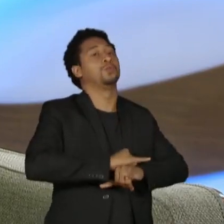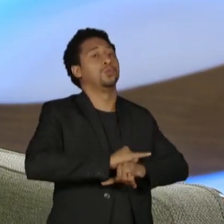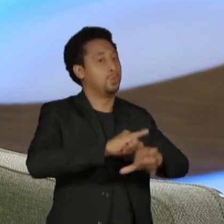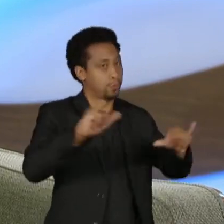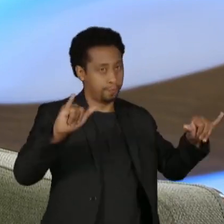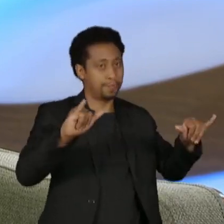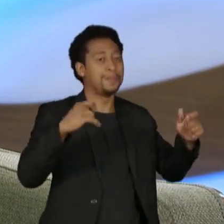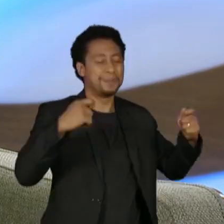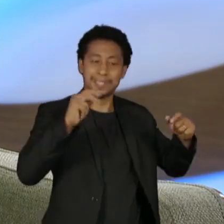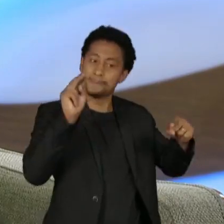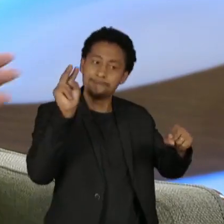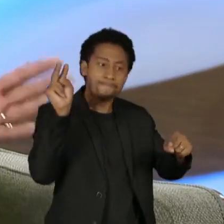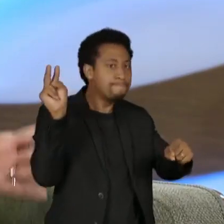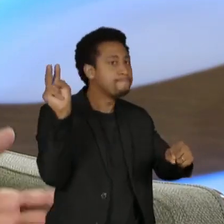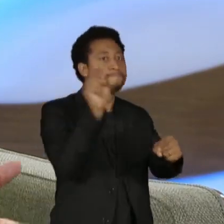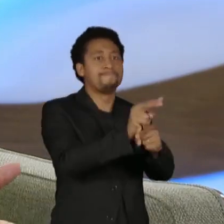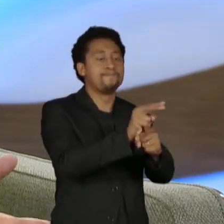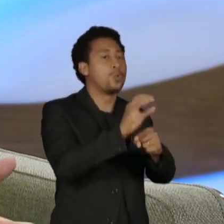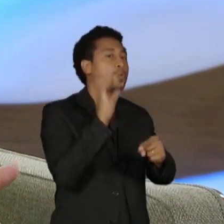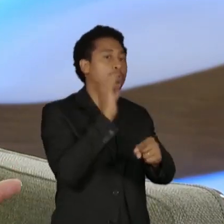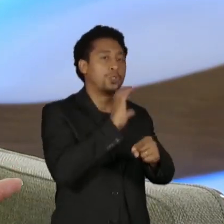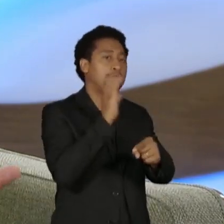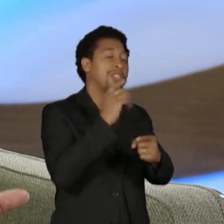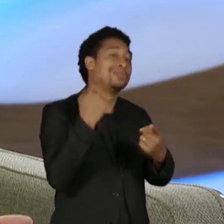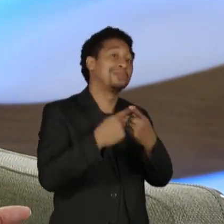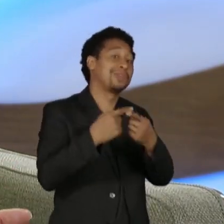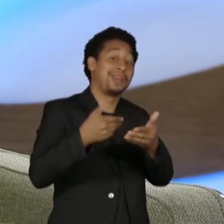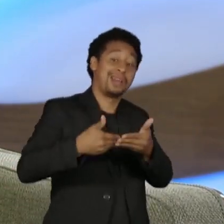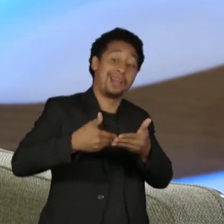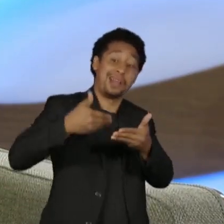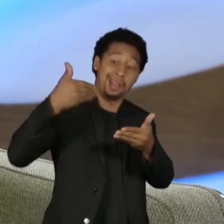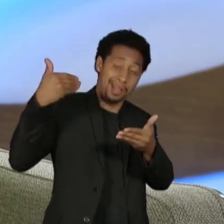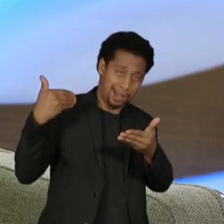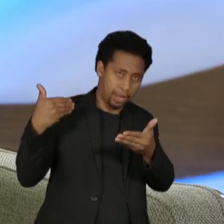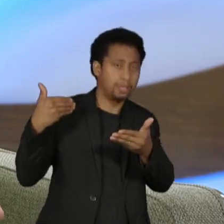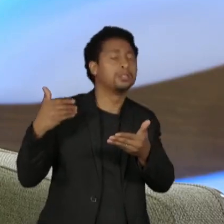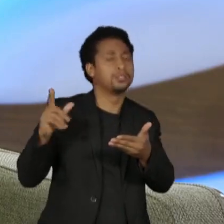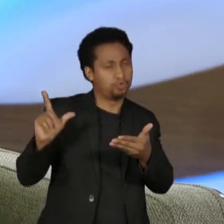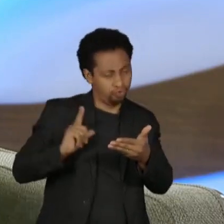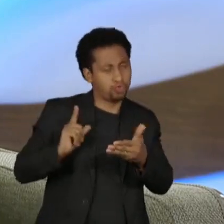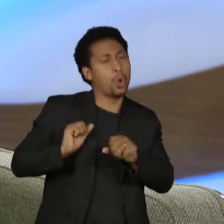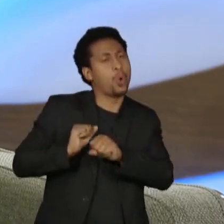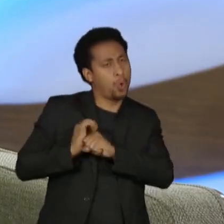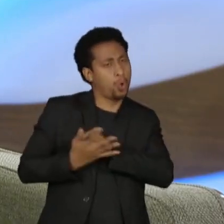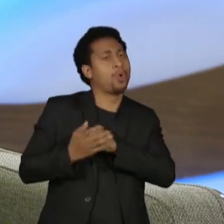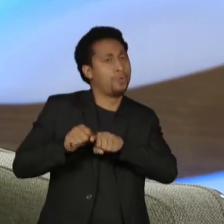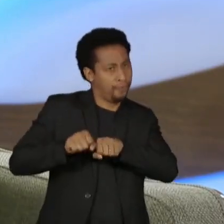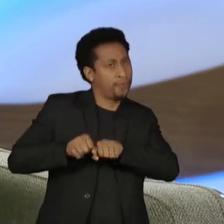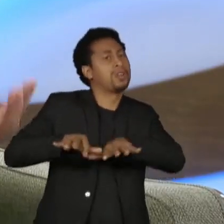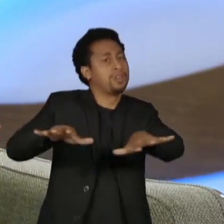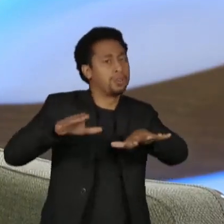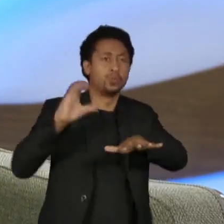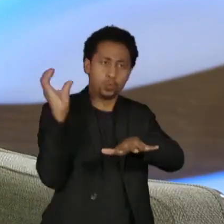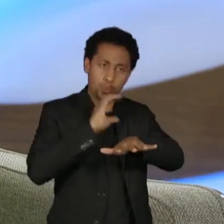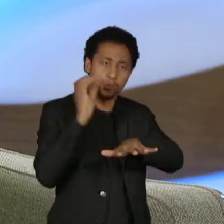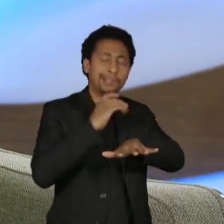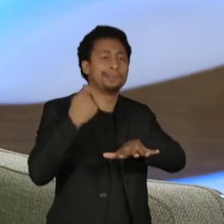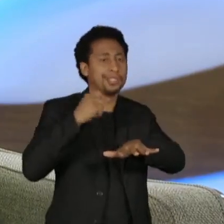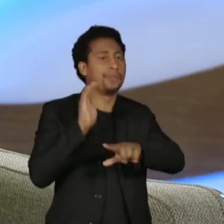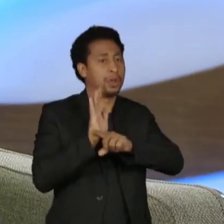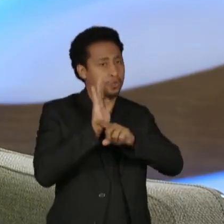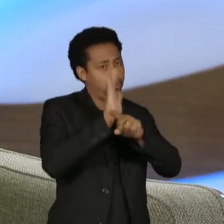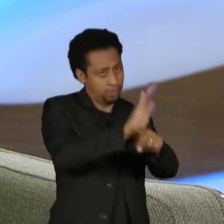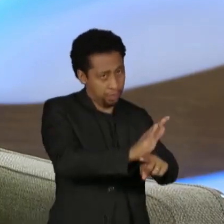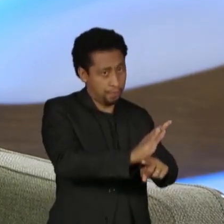desassistência. O Covid foi uma emergência sanitária ligada a uma pandemia, um